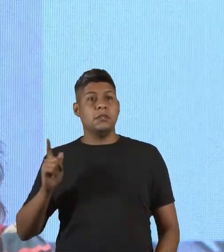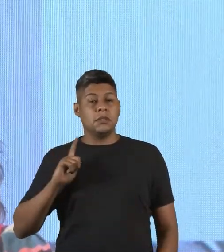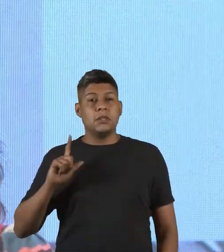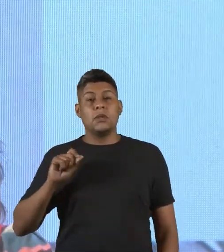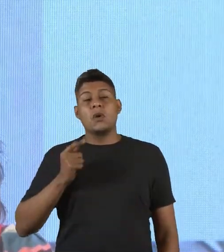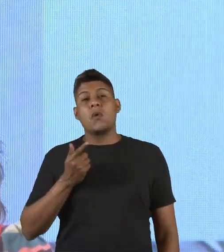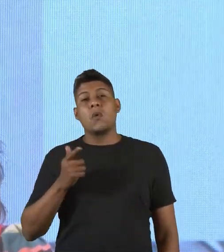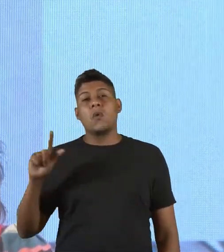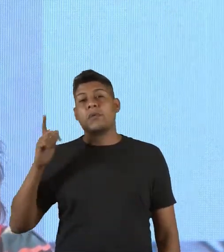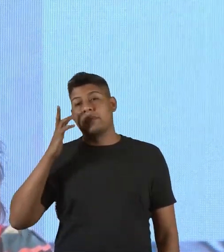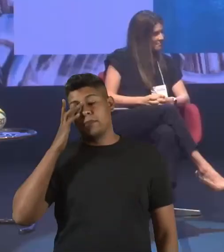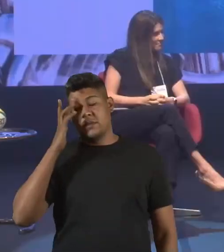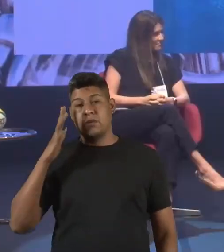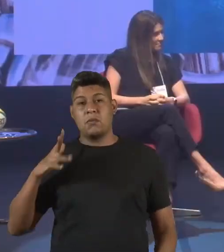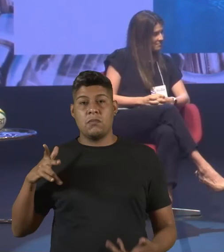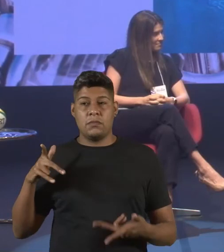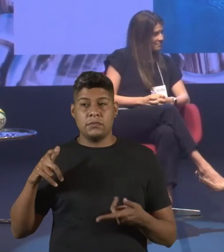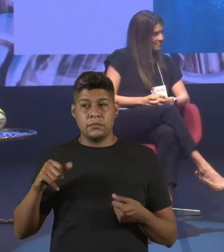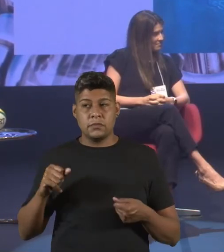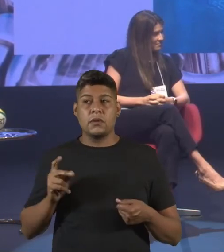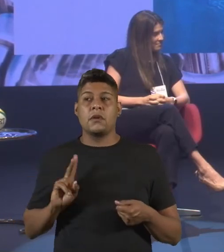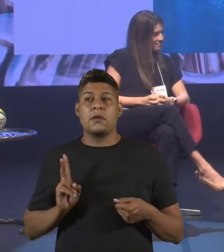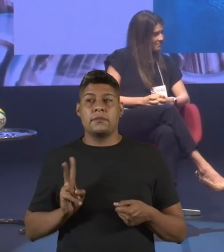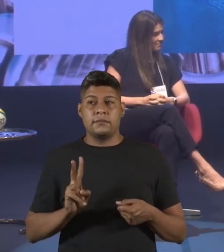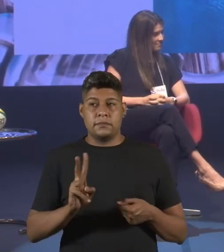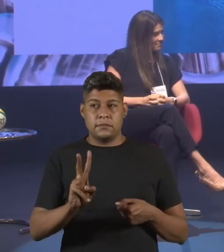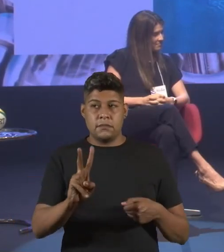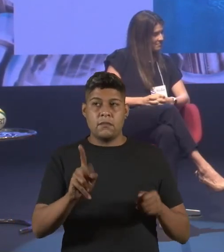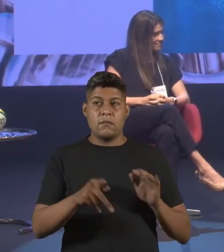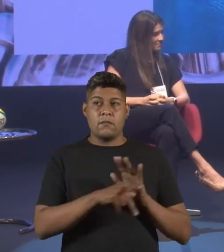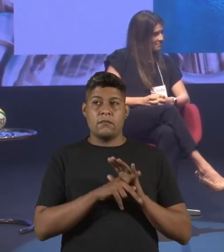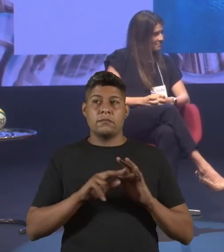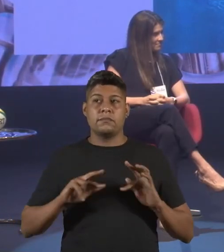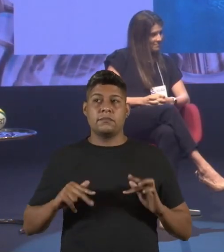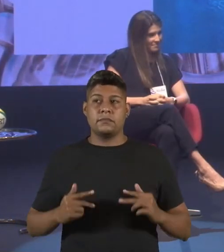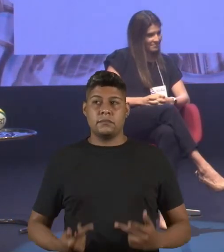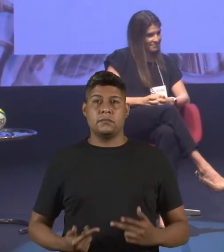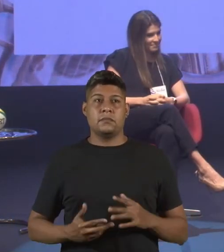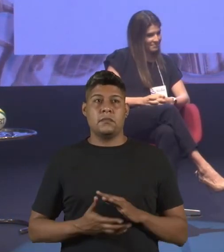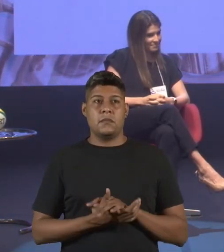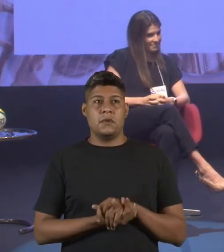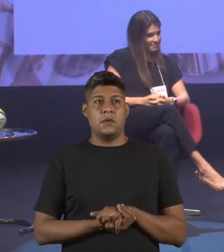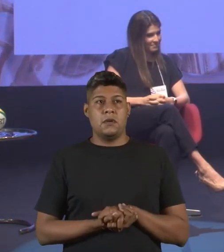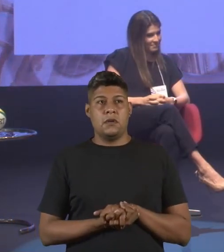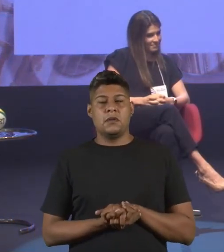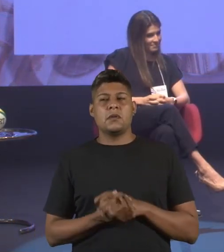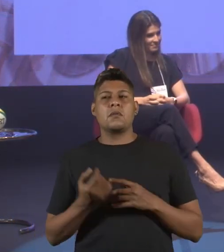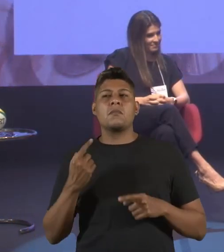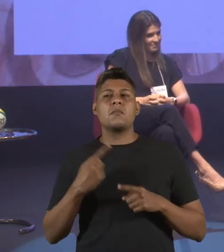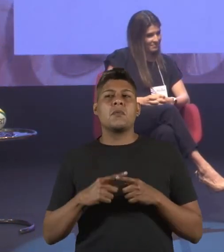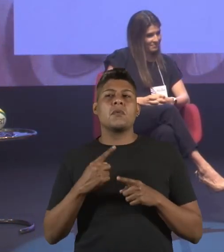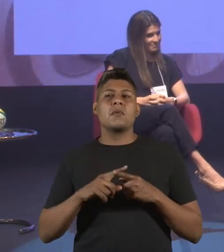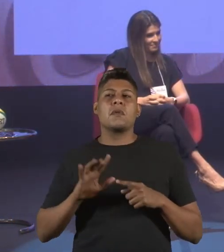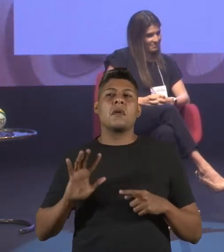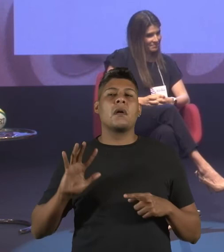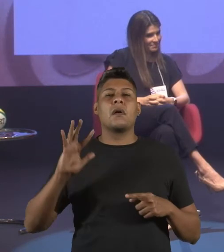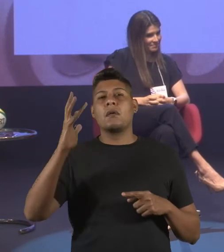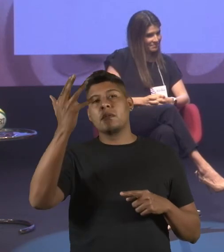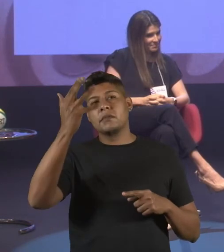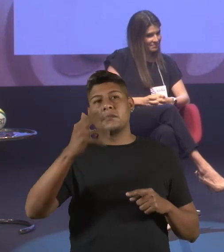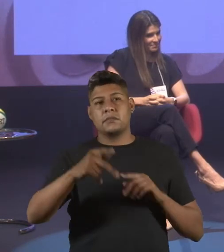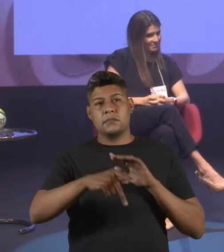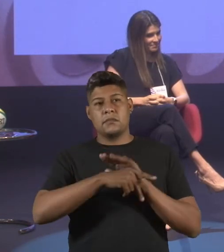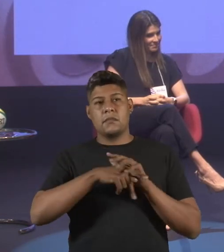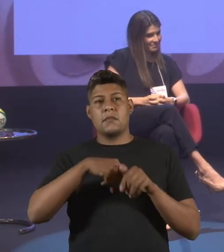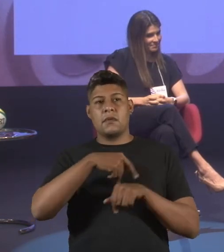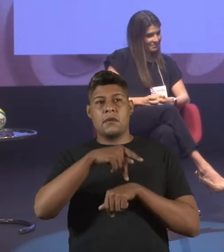outras pessoas para o mundo e para dar continuidade à humanidade. E por que isso acontece ainda no nosso